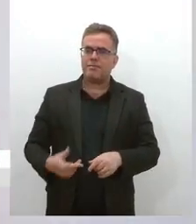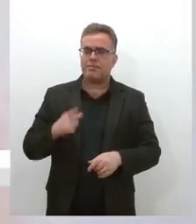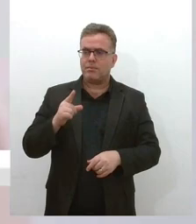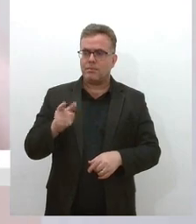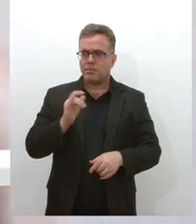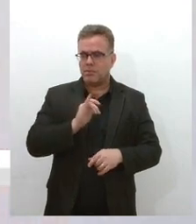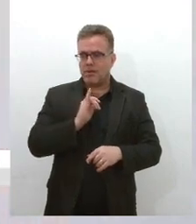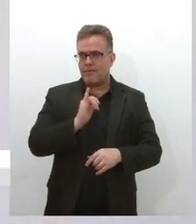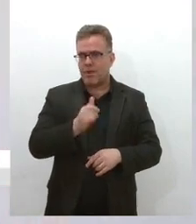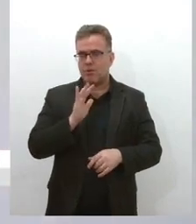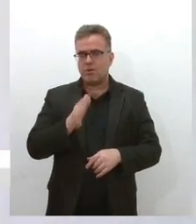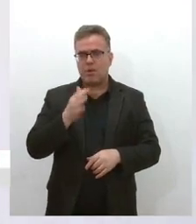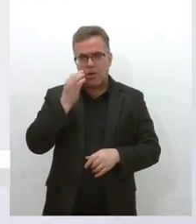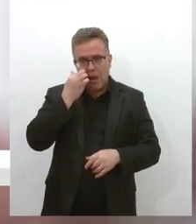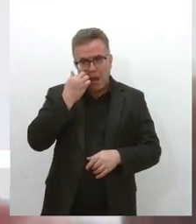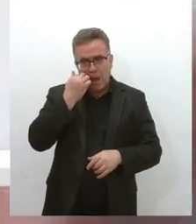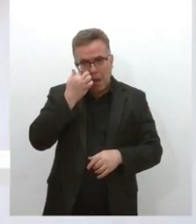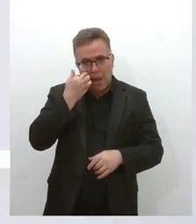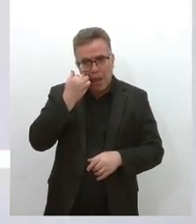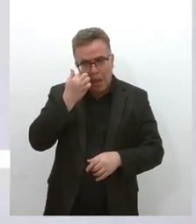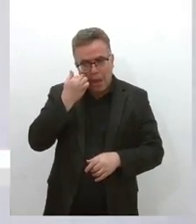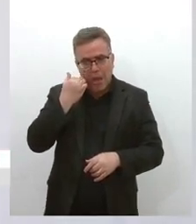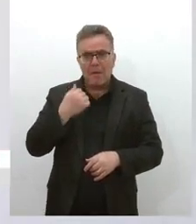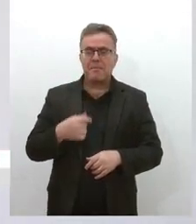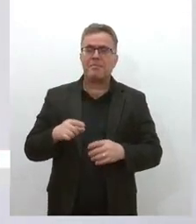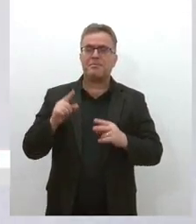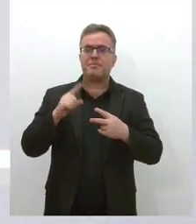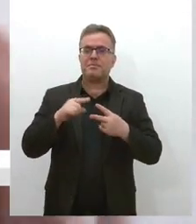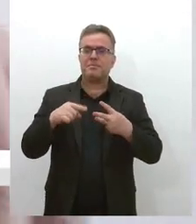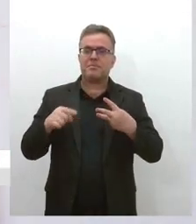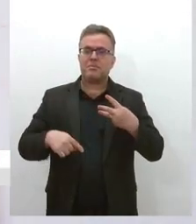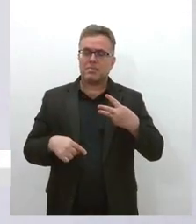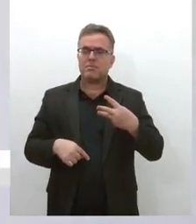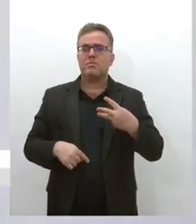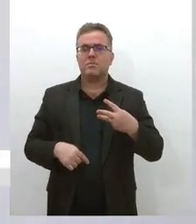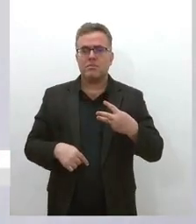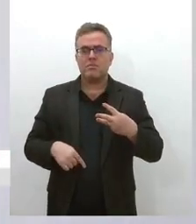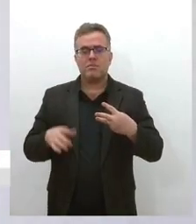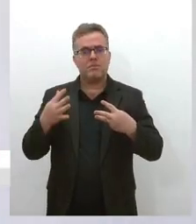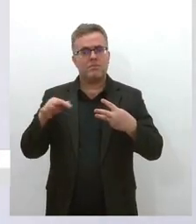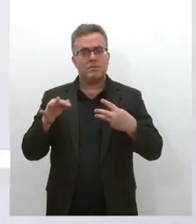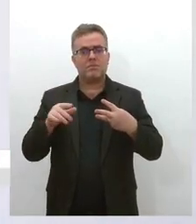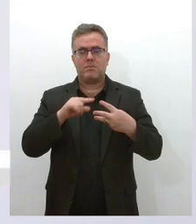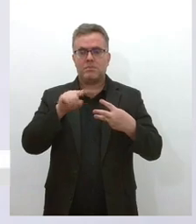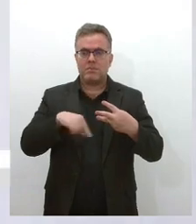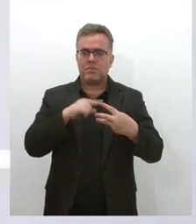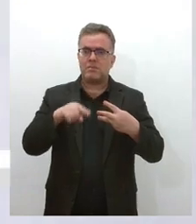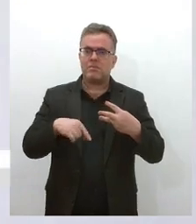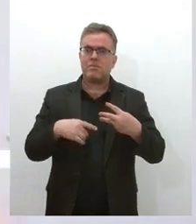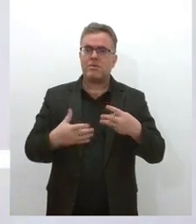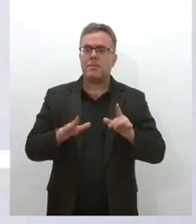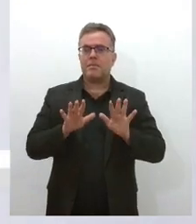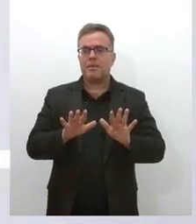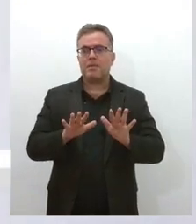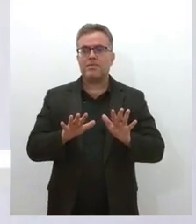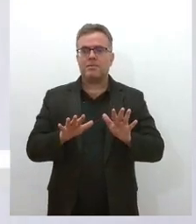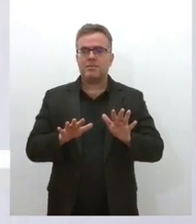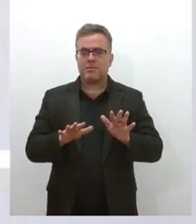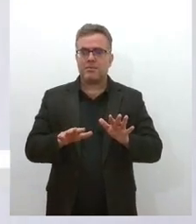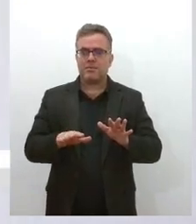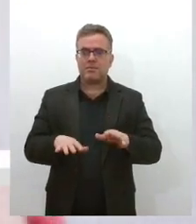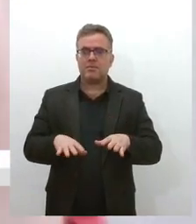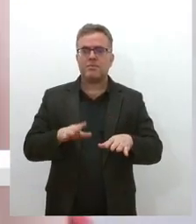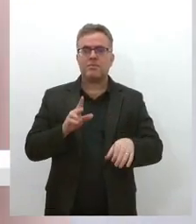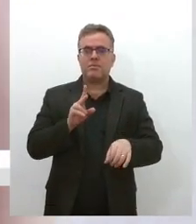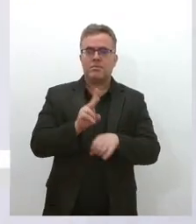né, a municipalização, quer dizer, nos três níveis da federação, mas sobretudo na municipalização, então tanto da assistência,